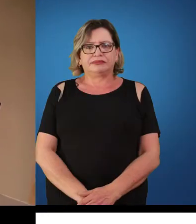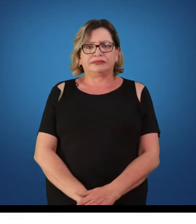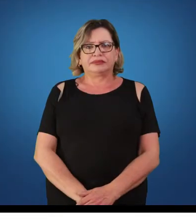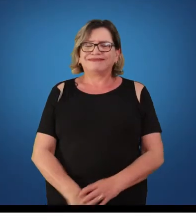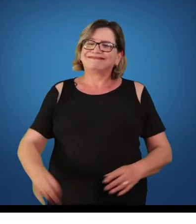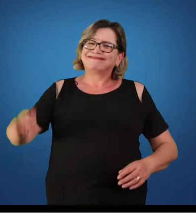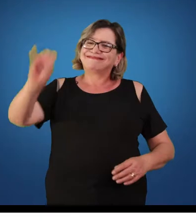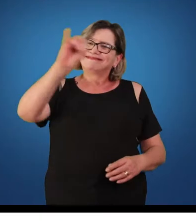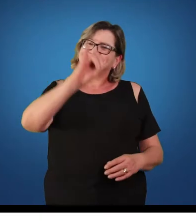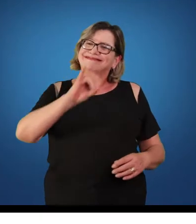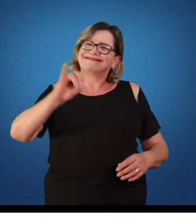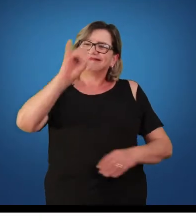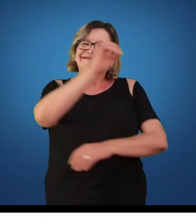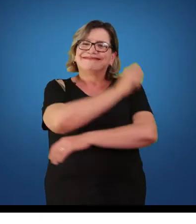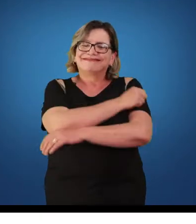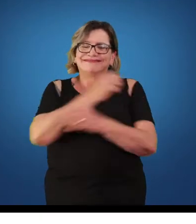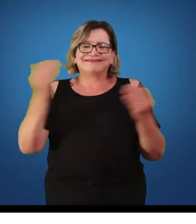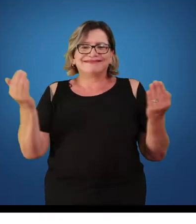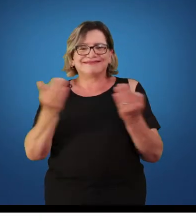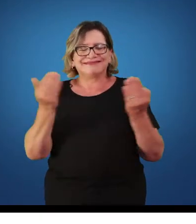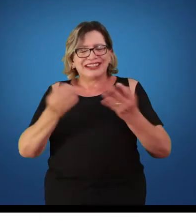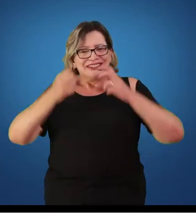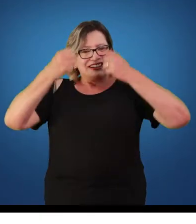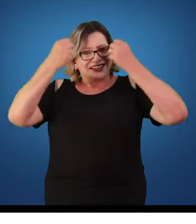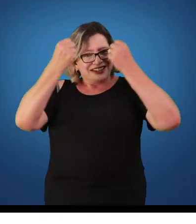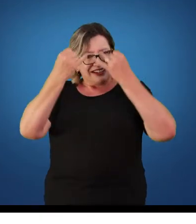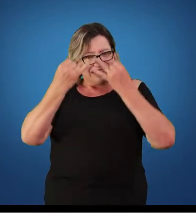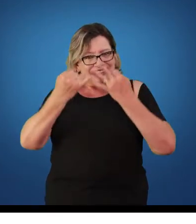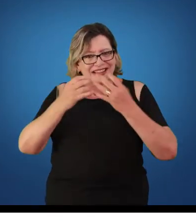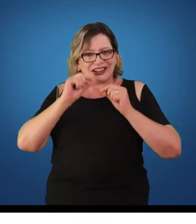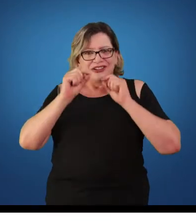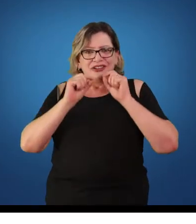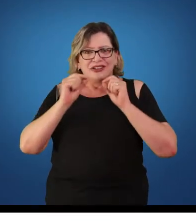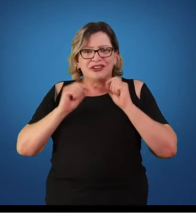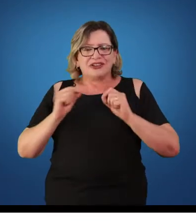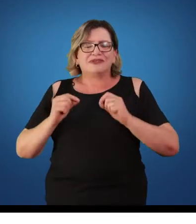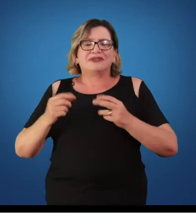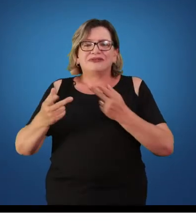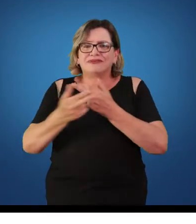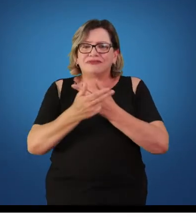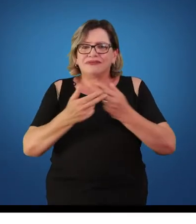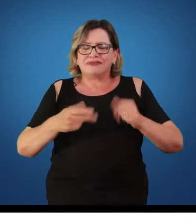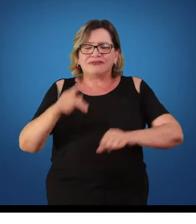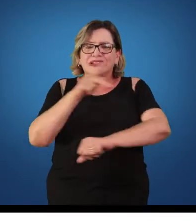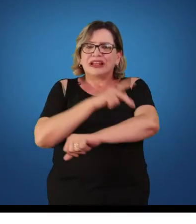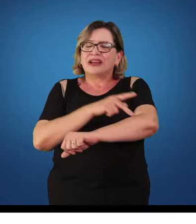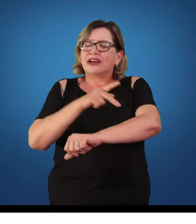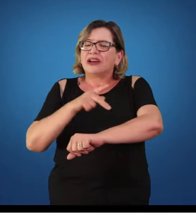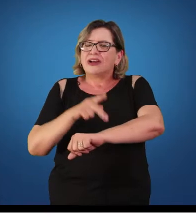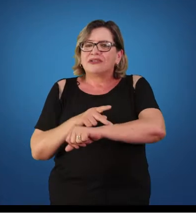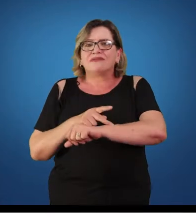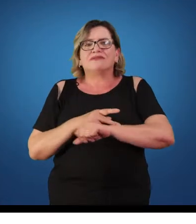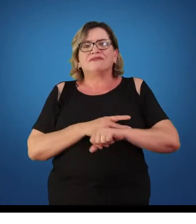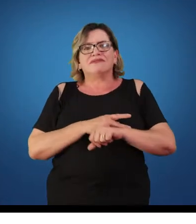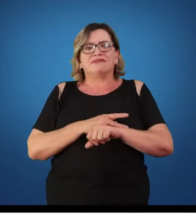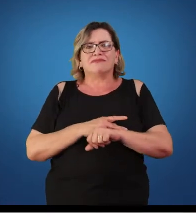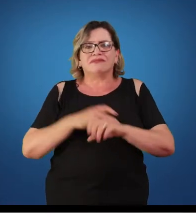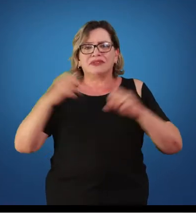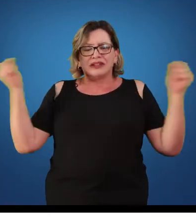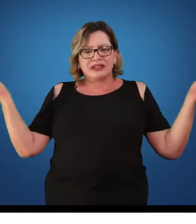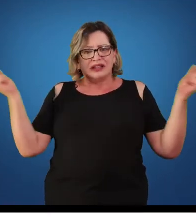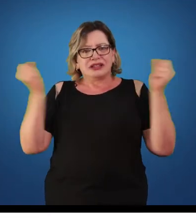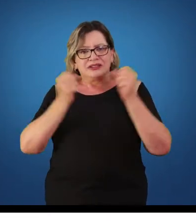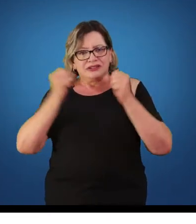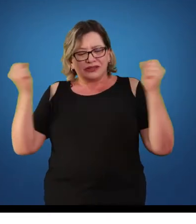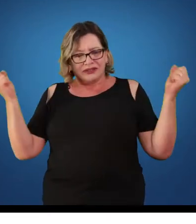Olá, alunos! Nessa aula, nós vamos tratar sobre as abordagens pedagógicas da educação física. Após